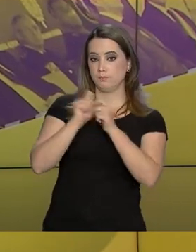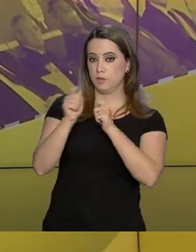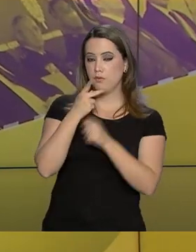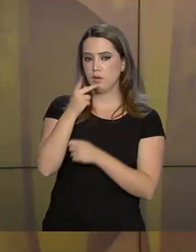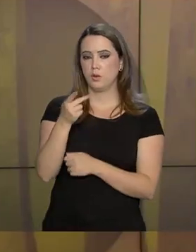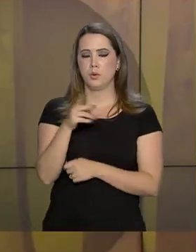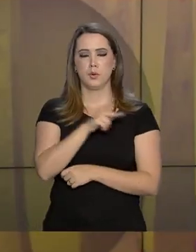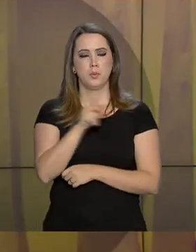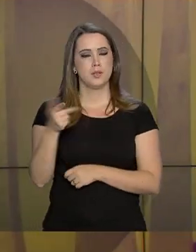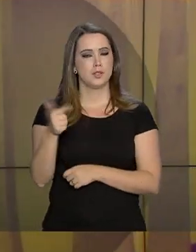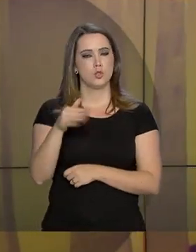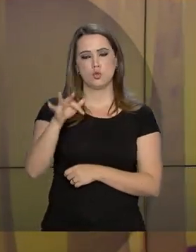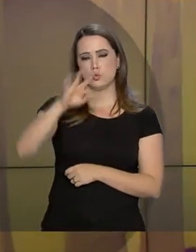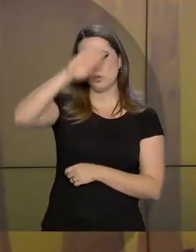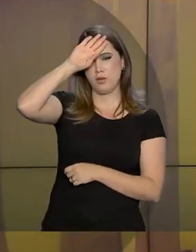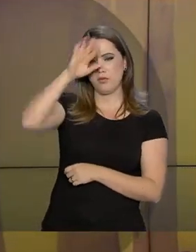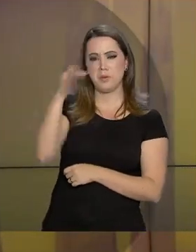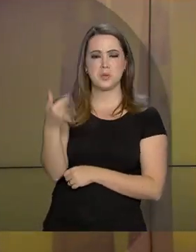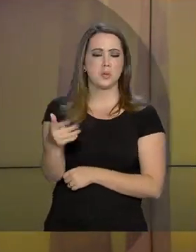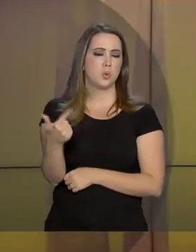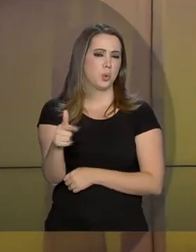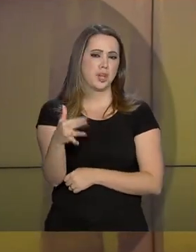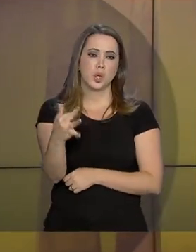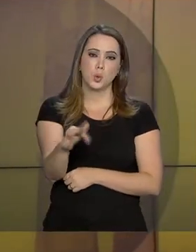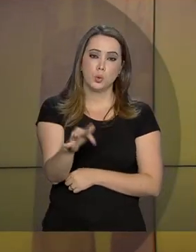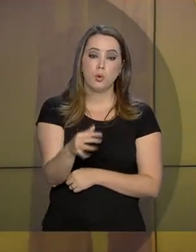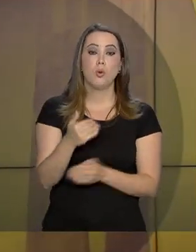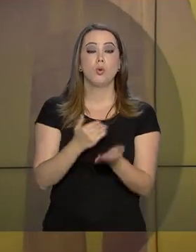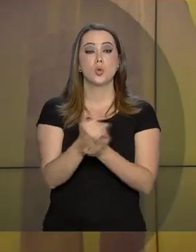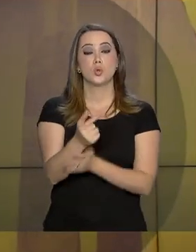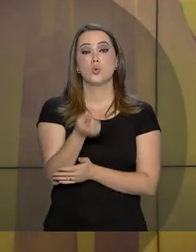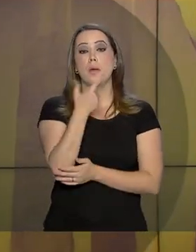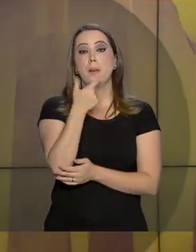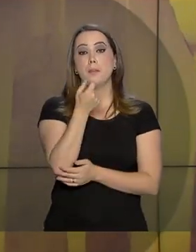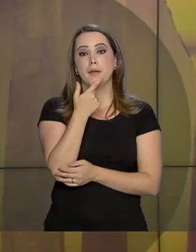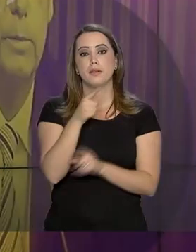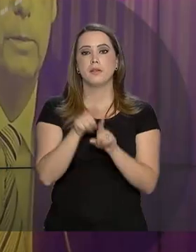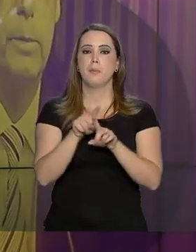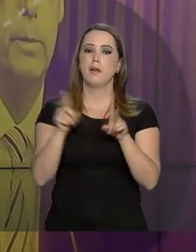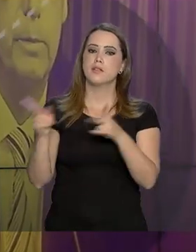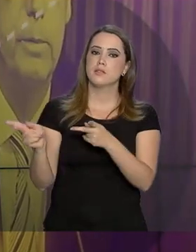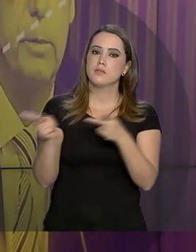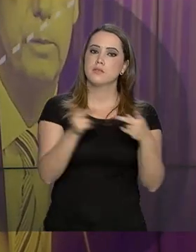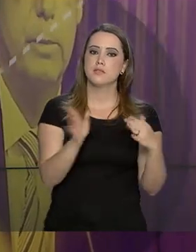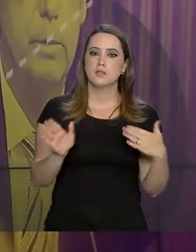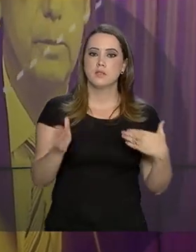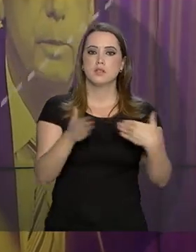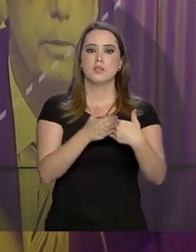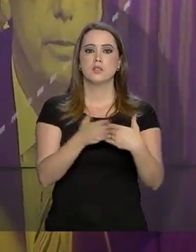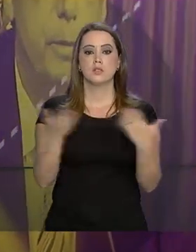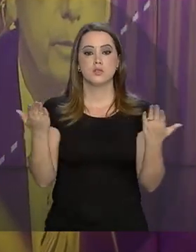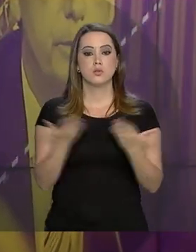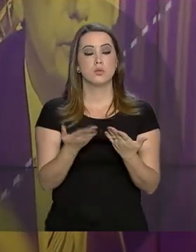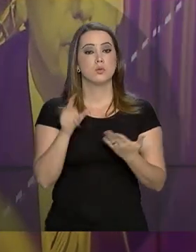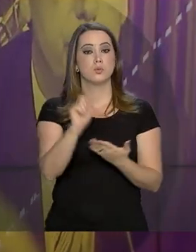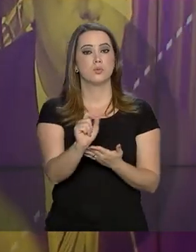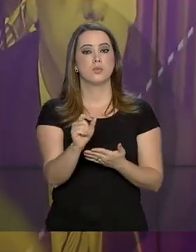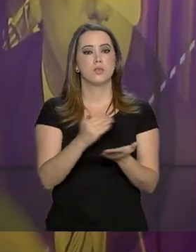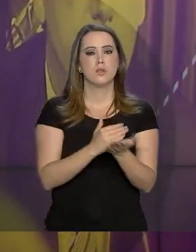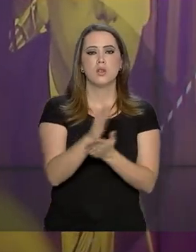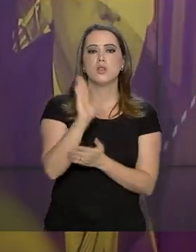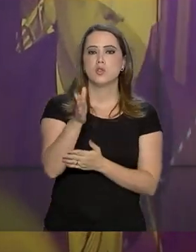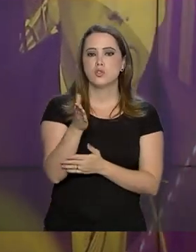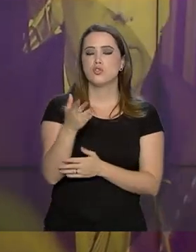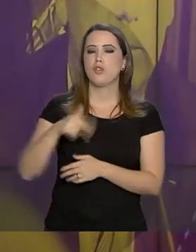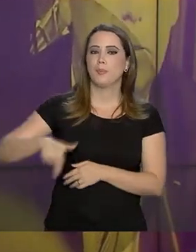não teve febre não sentiu dor que segue com antibióticos e visitas restritas e que o presidente hoje